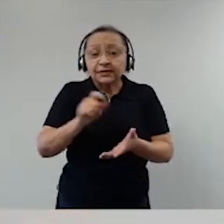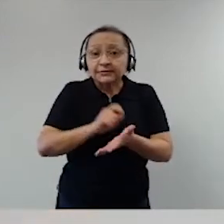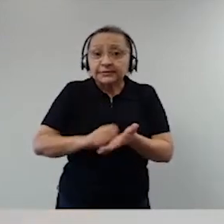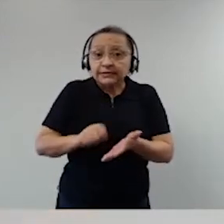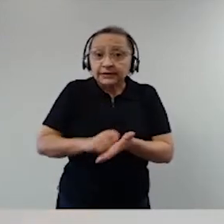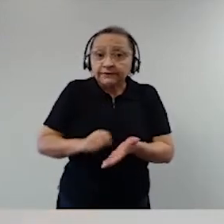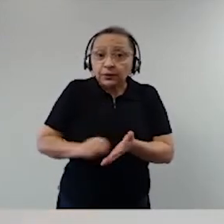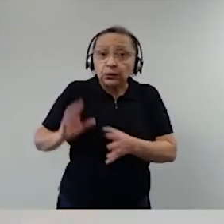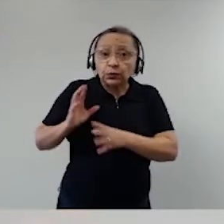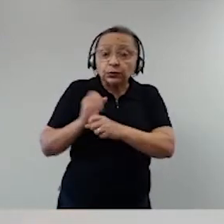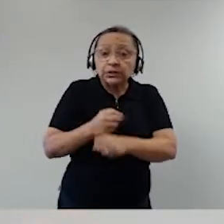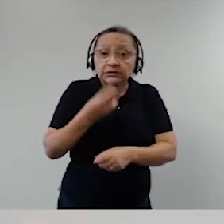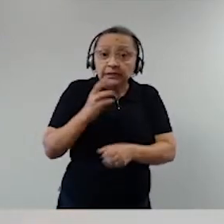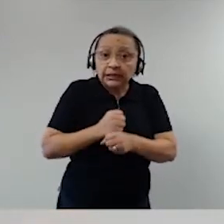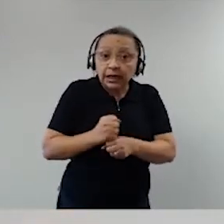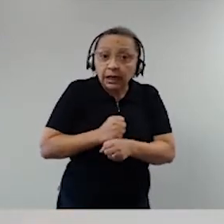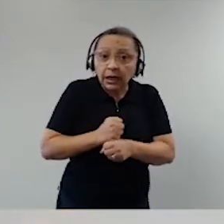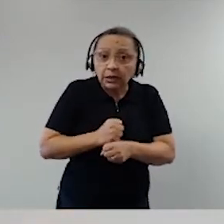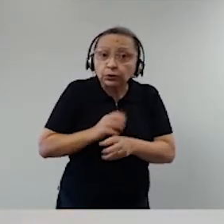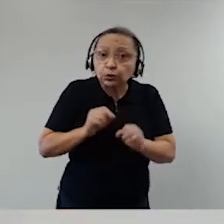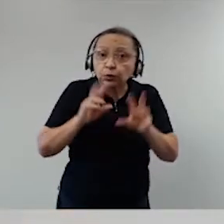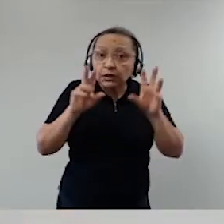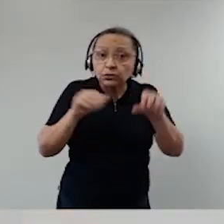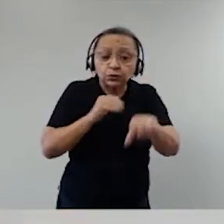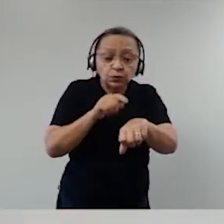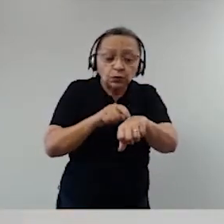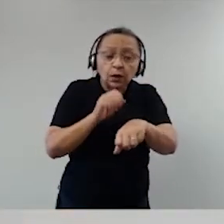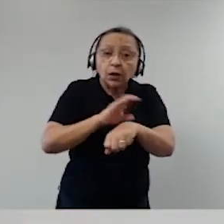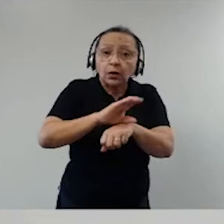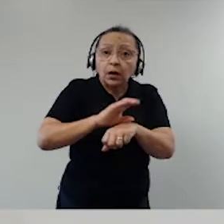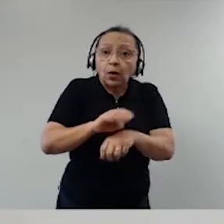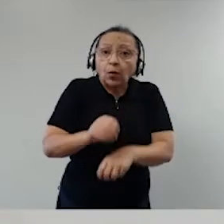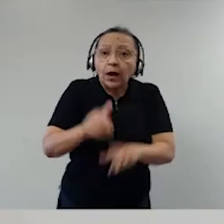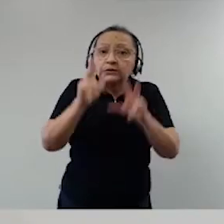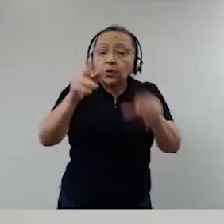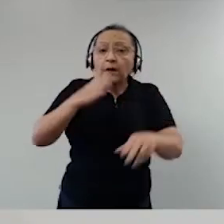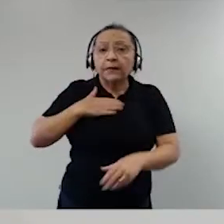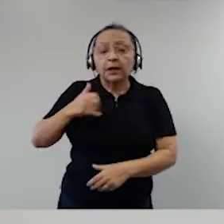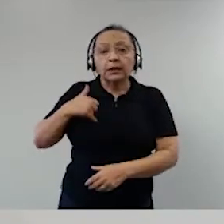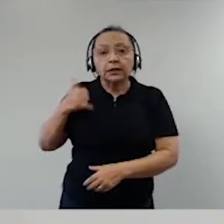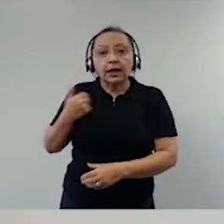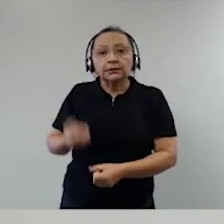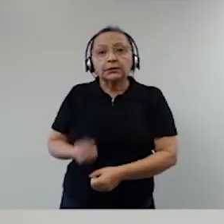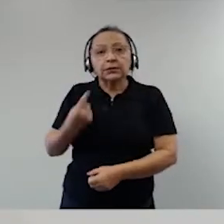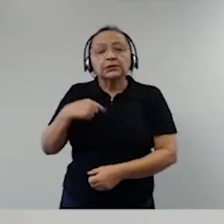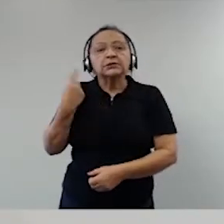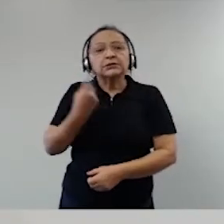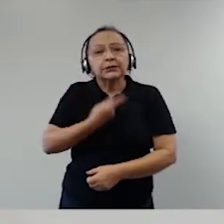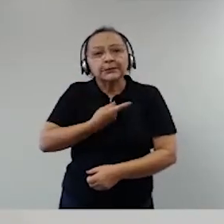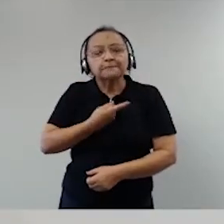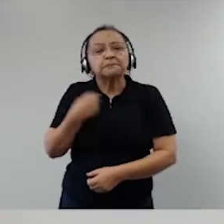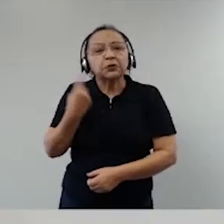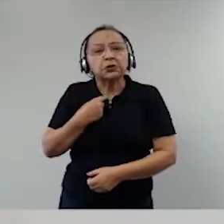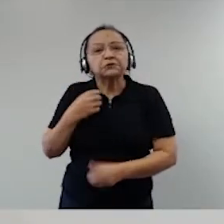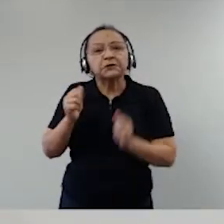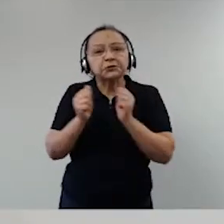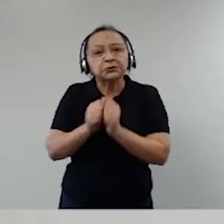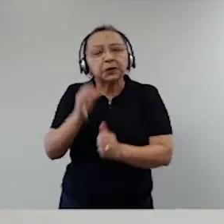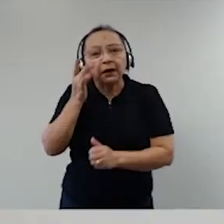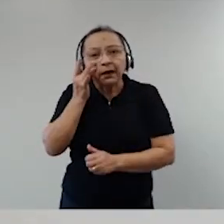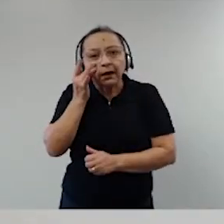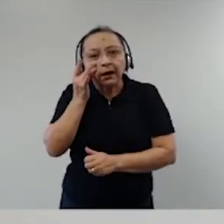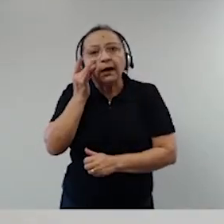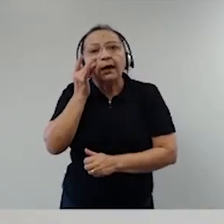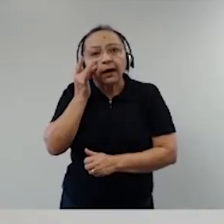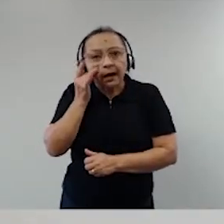anos sobre a Constituição. É quase o meu tempo de vida. E se nós estivéssemos de forma presencial, o vai passar muito